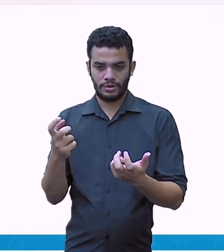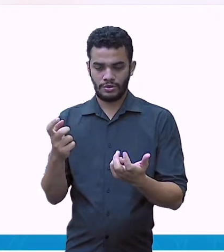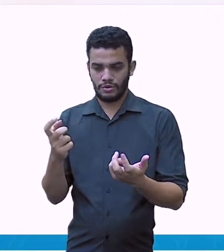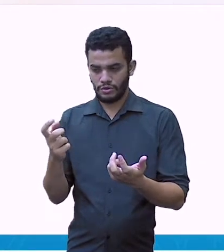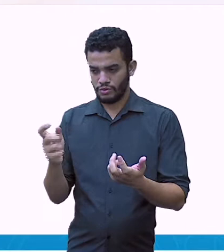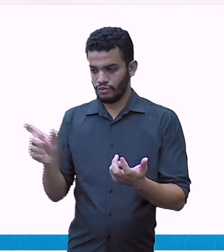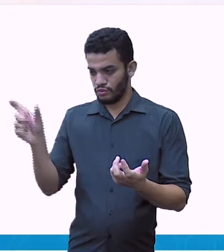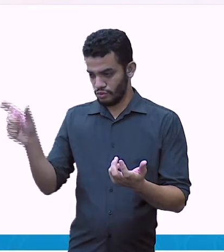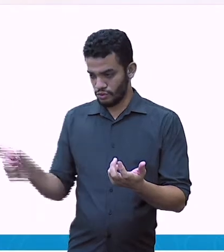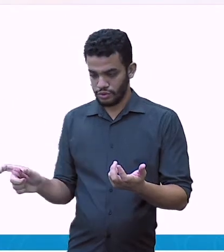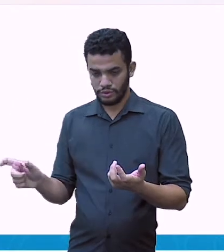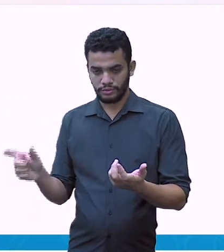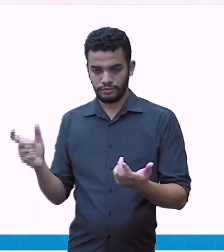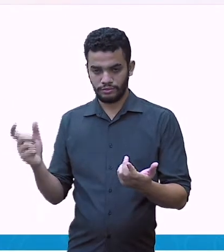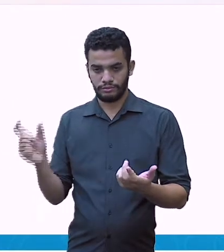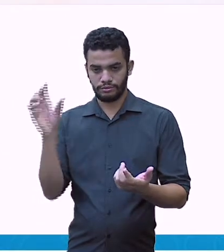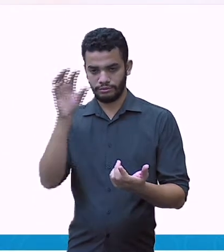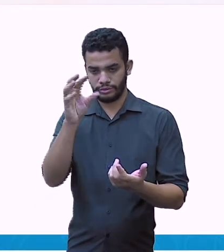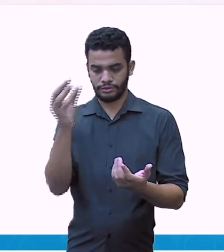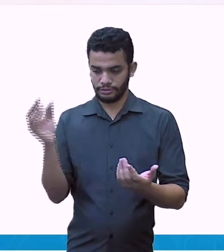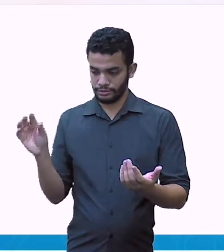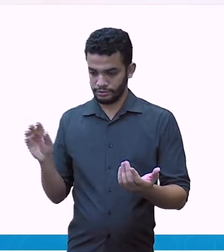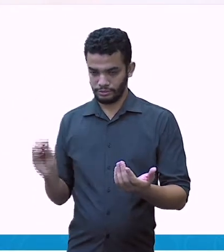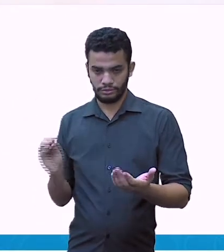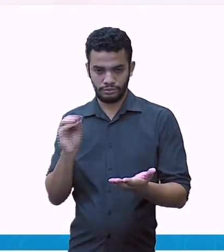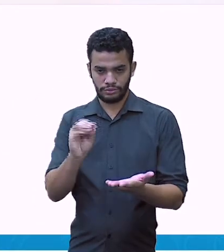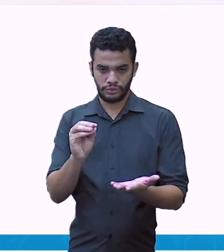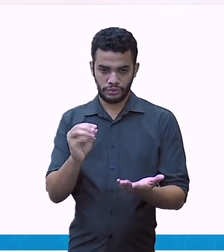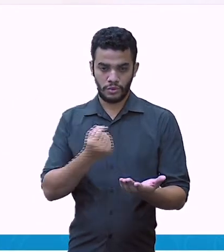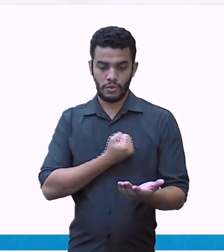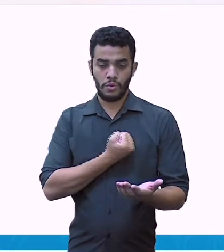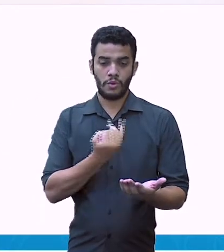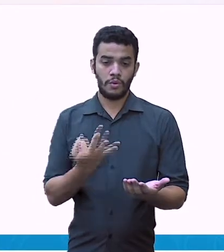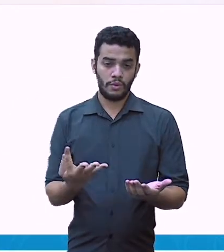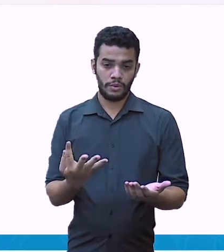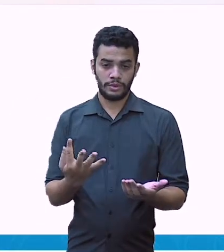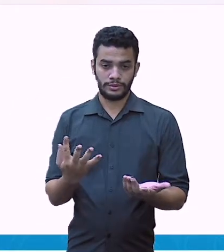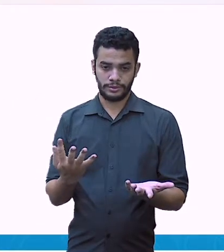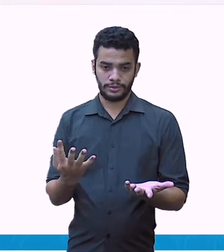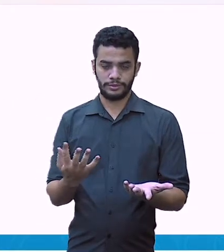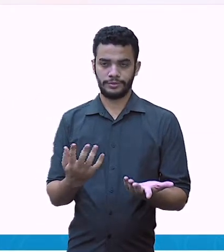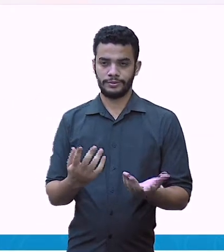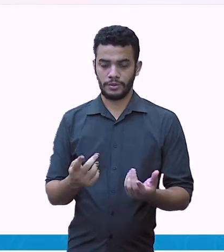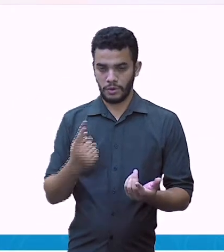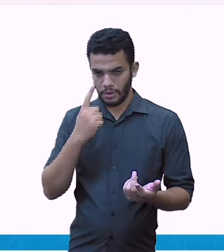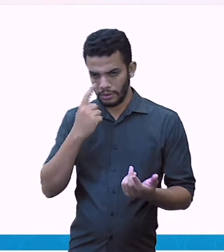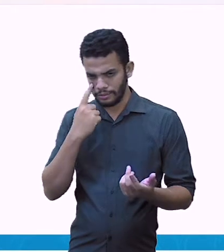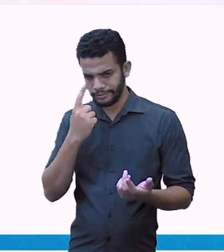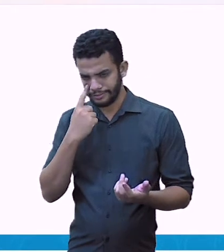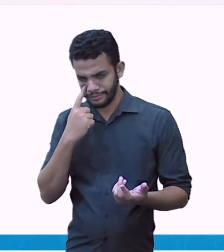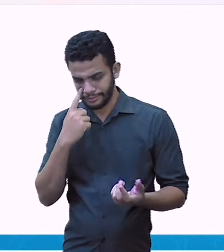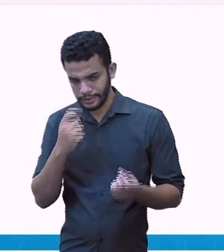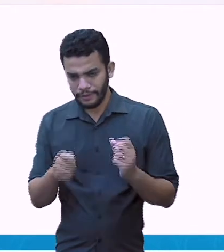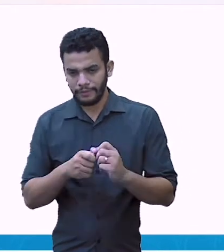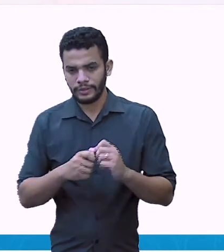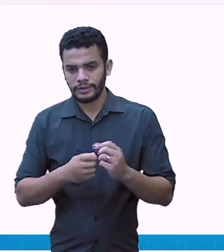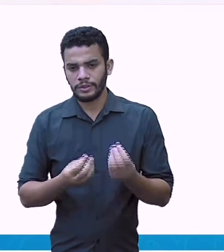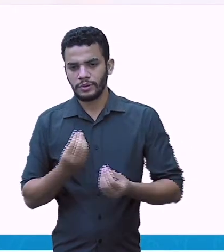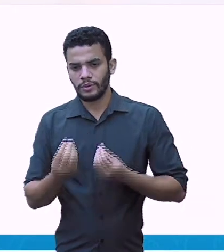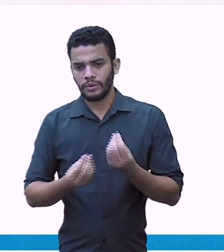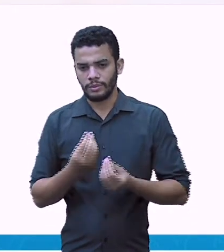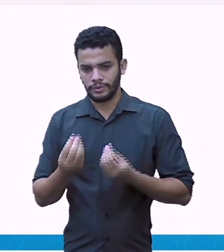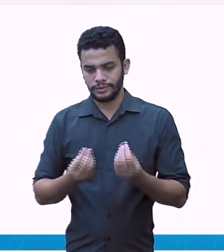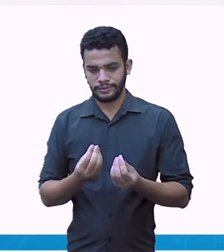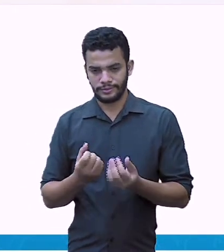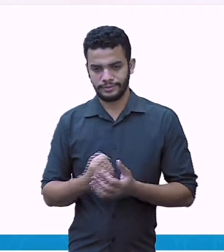valor que Ana gastou e vou saber quanto que Daniel gastou a mais que Ana. Então, subtraindo aqui,